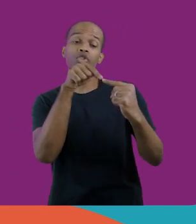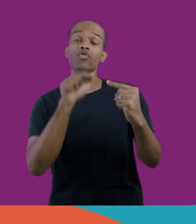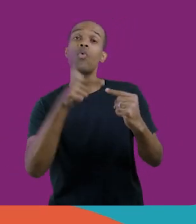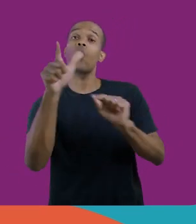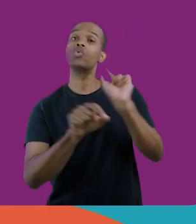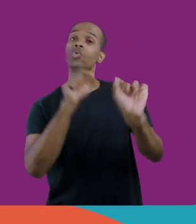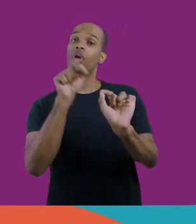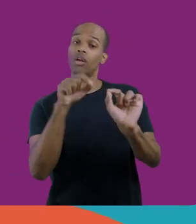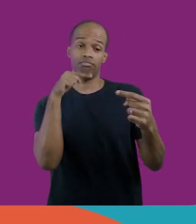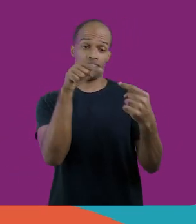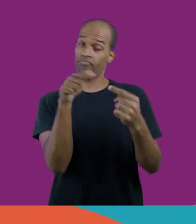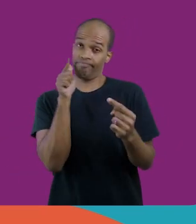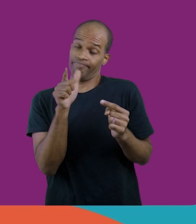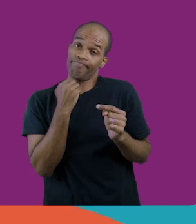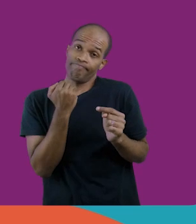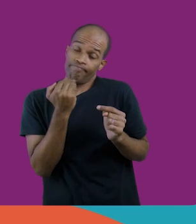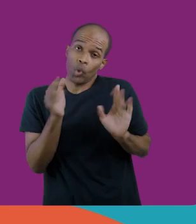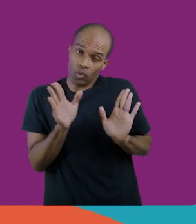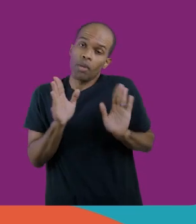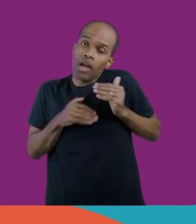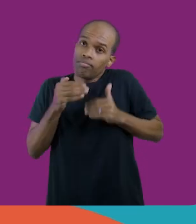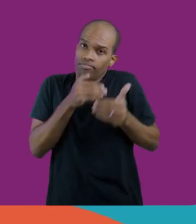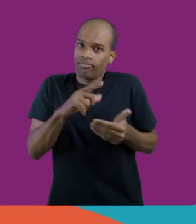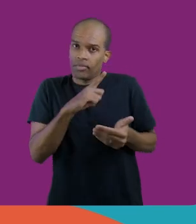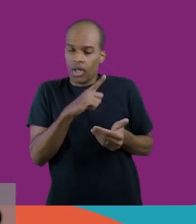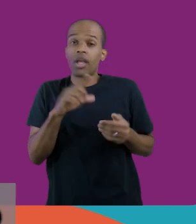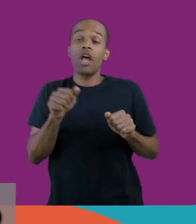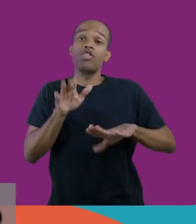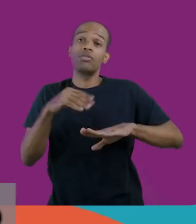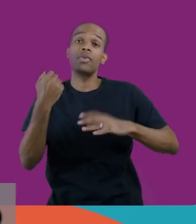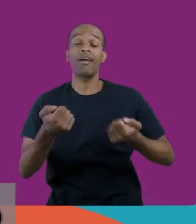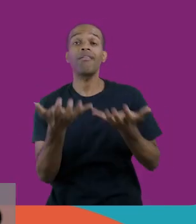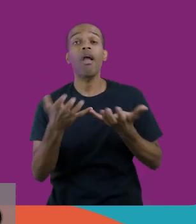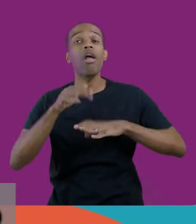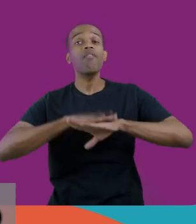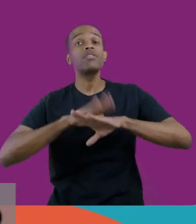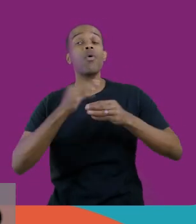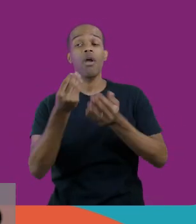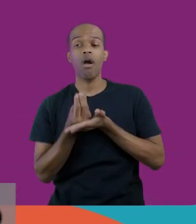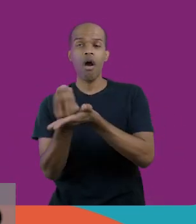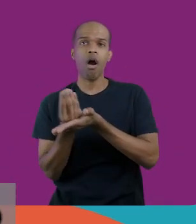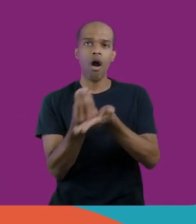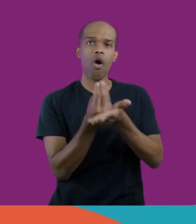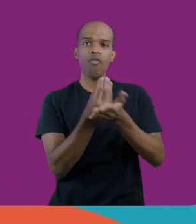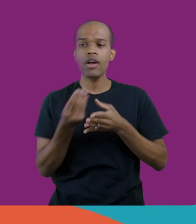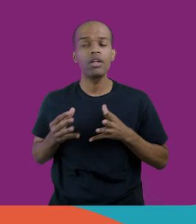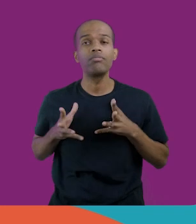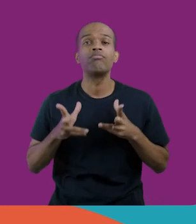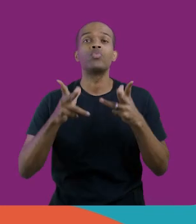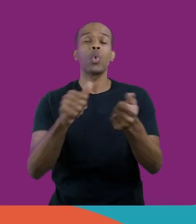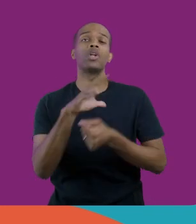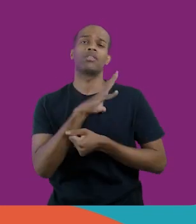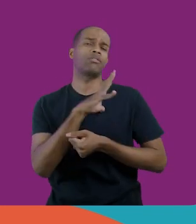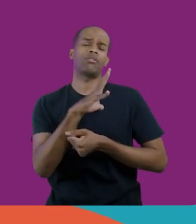que nós ainda não atingimos, embora tenhamos progredido muito, que é fazer com que essa oferta chegue a todos os